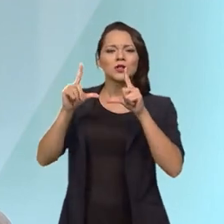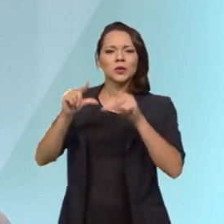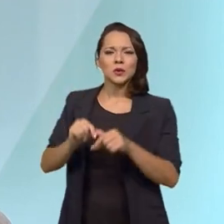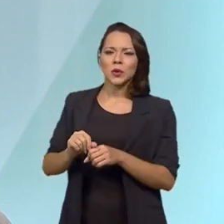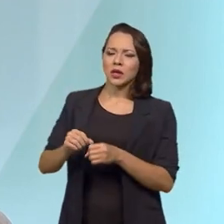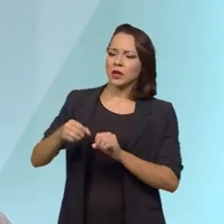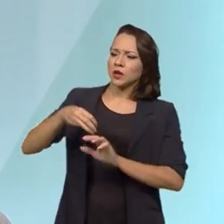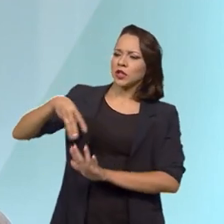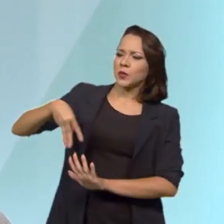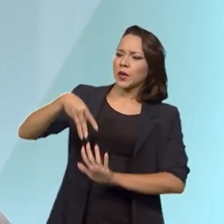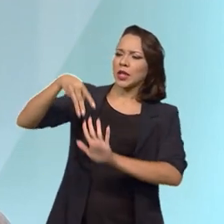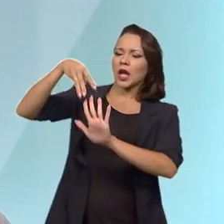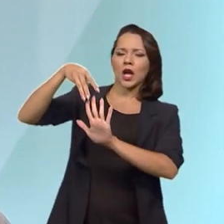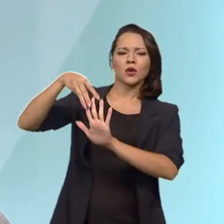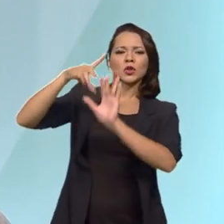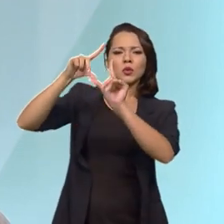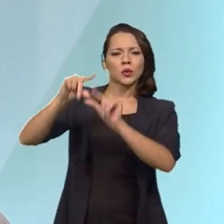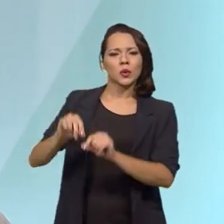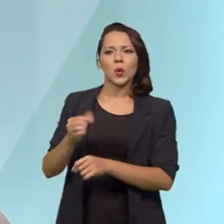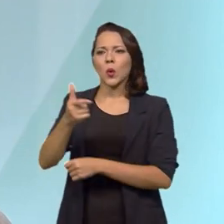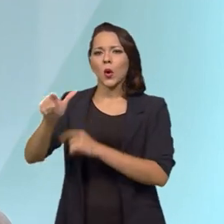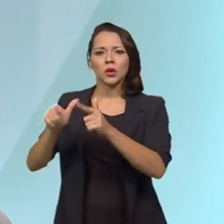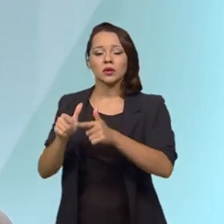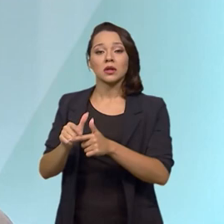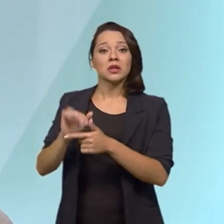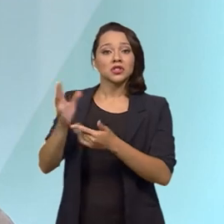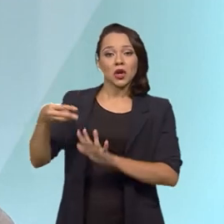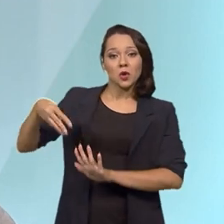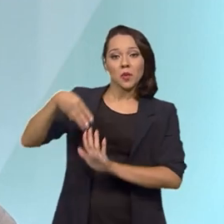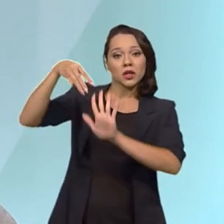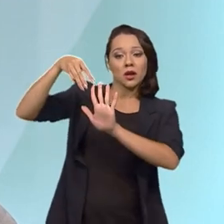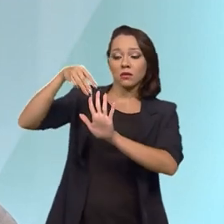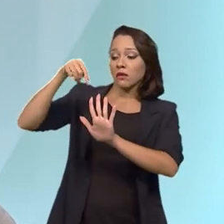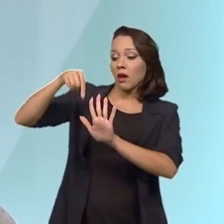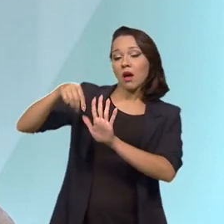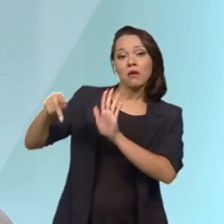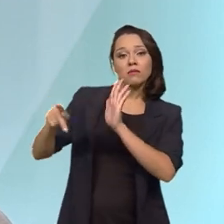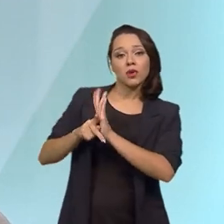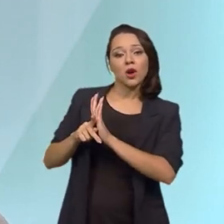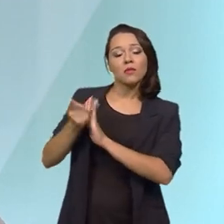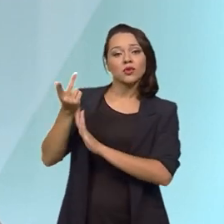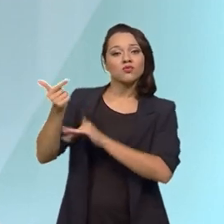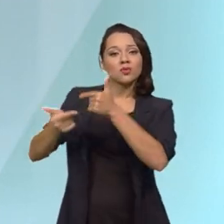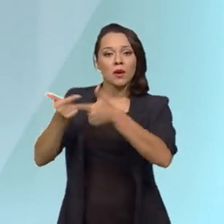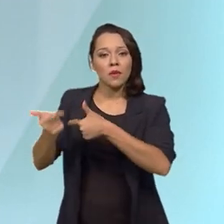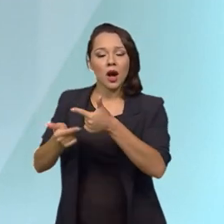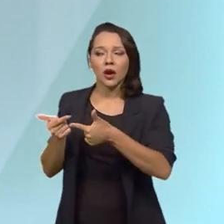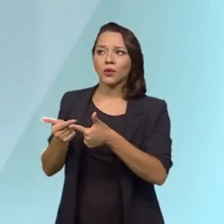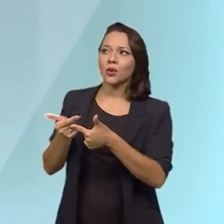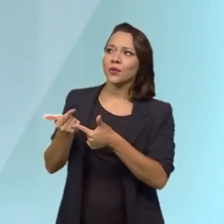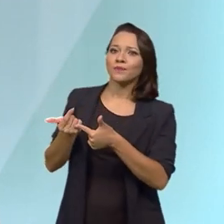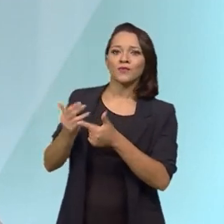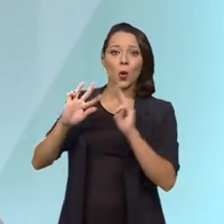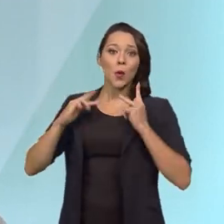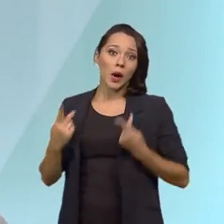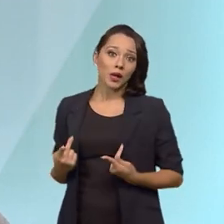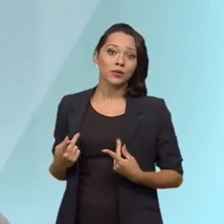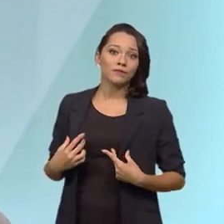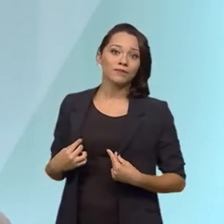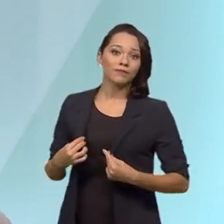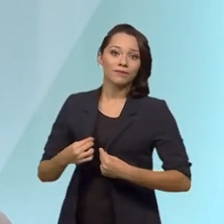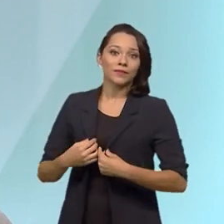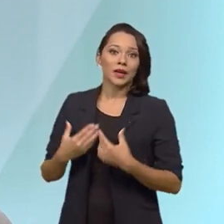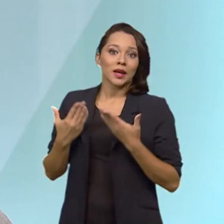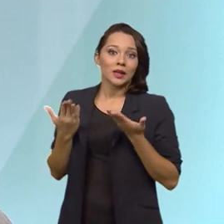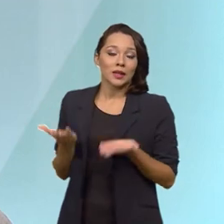emissões de uma atividade, uma vez que o metano vem de uma atividade, muitas vezes uma atividade humana. Então,